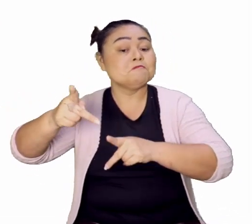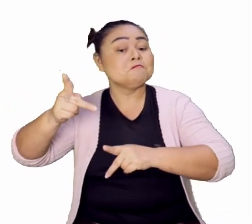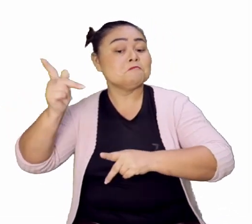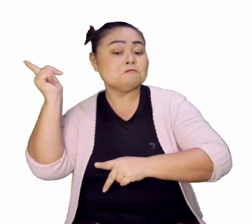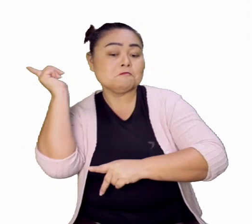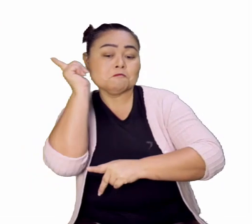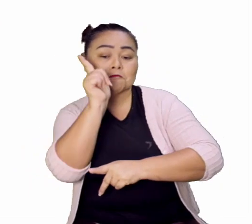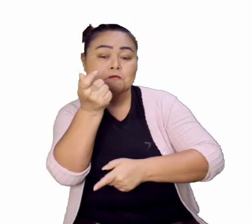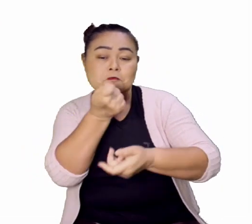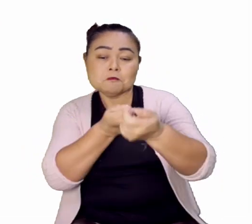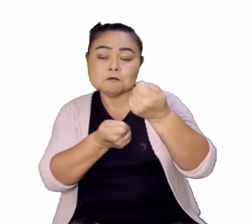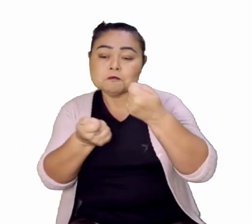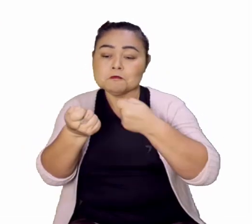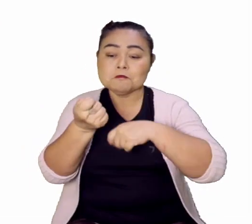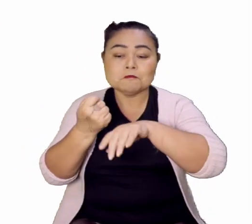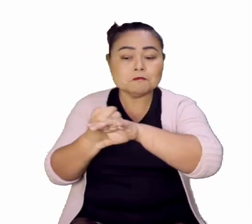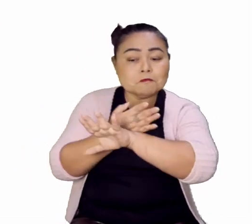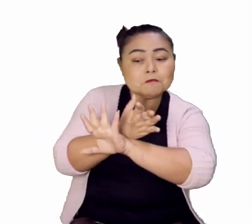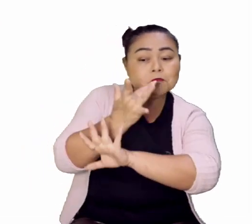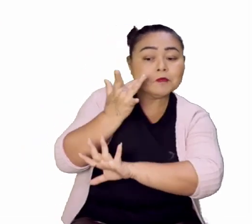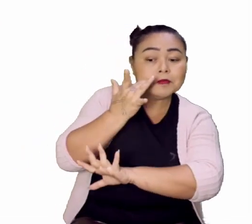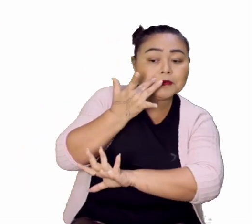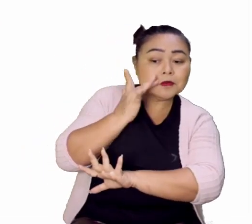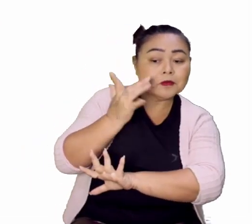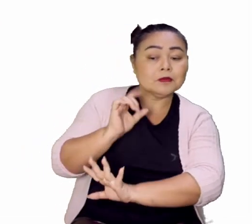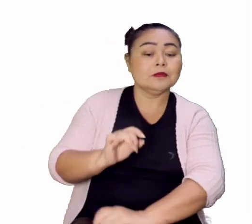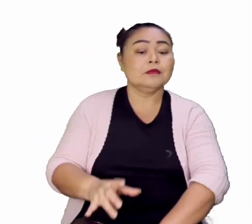êxito no controle do contrabandor.